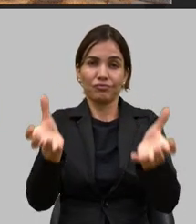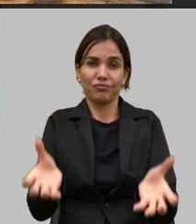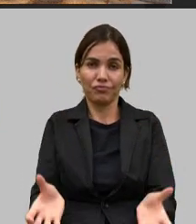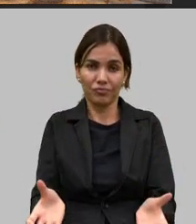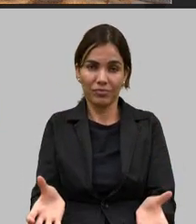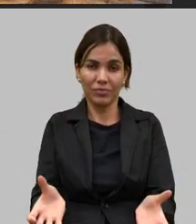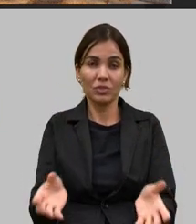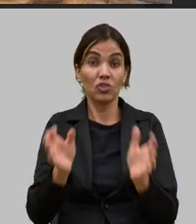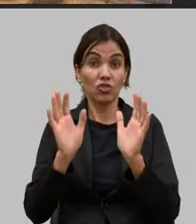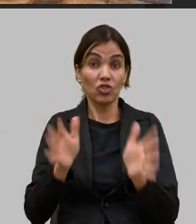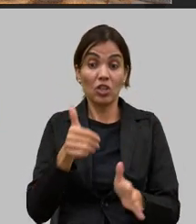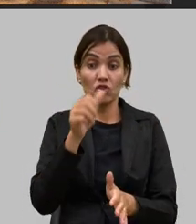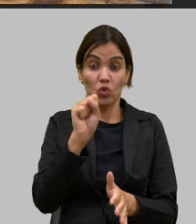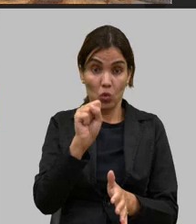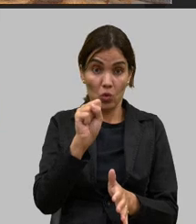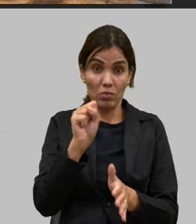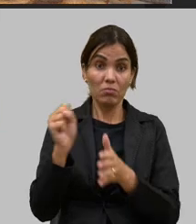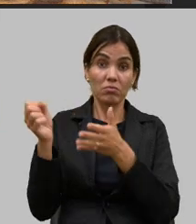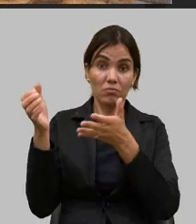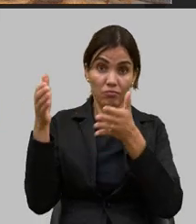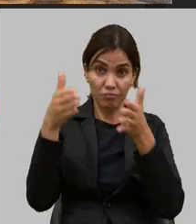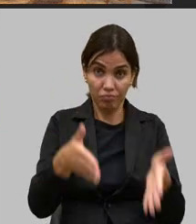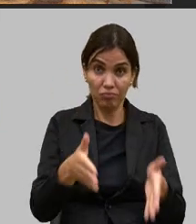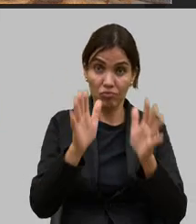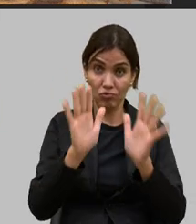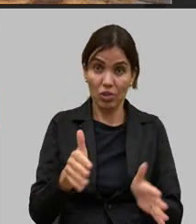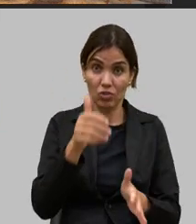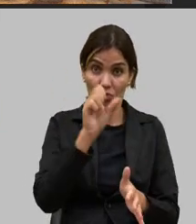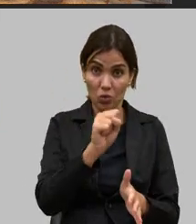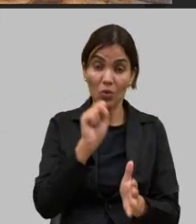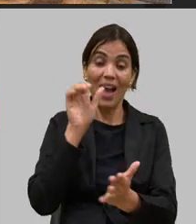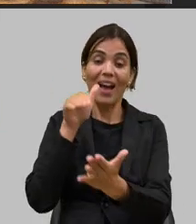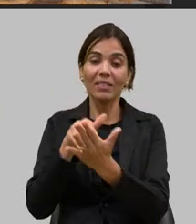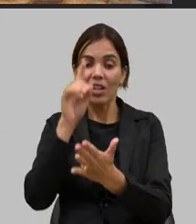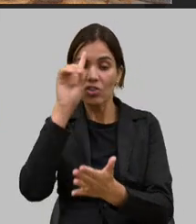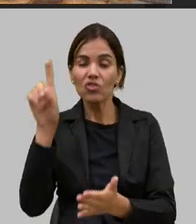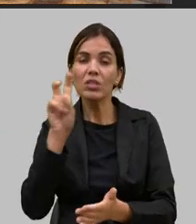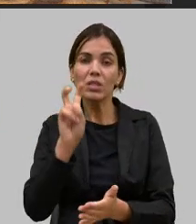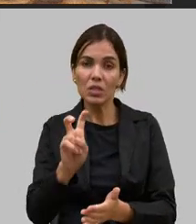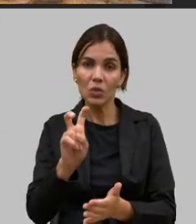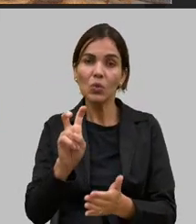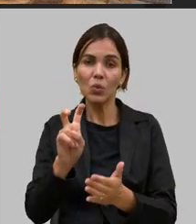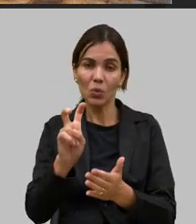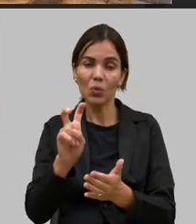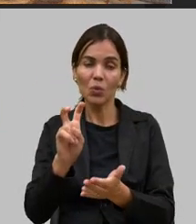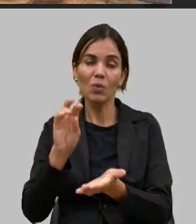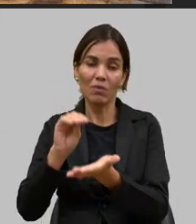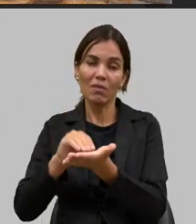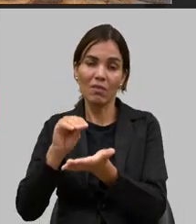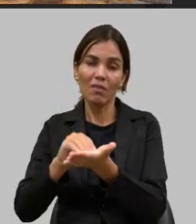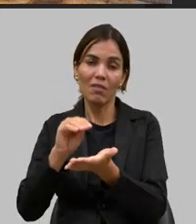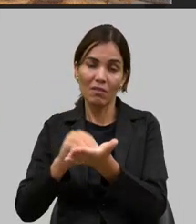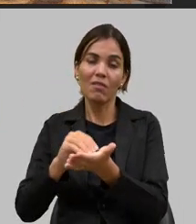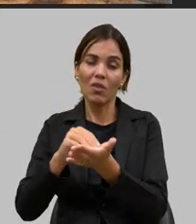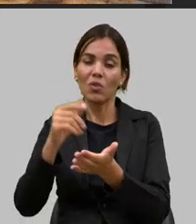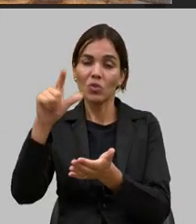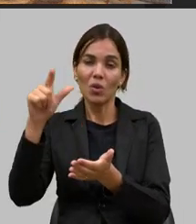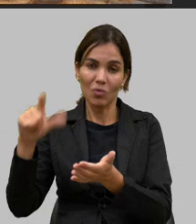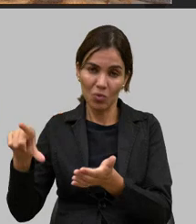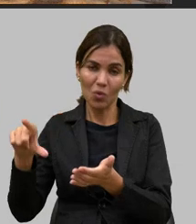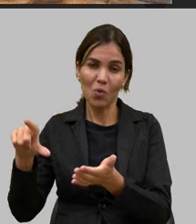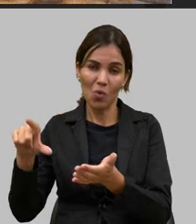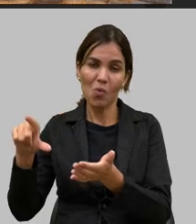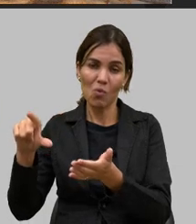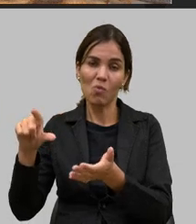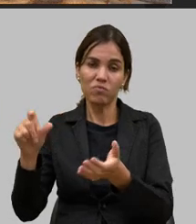estamos trabalhando para que os outros tratores sejam entregues até dia 5 agora para a gente poder ter condição de antes do período eleitoral já